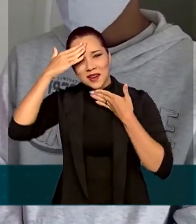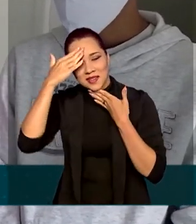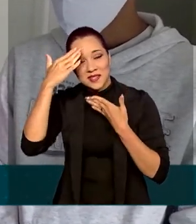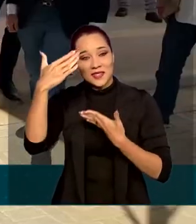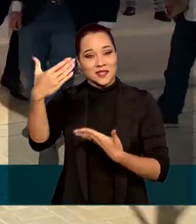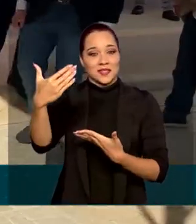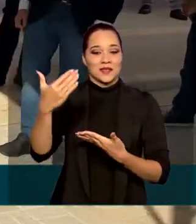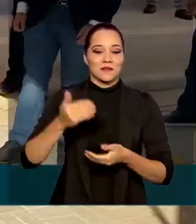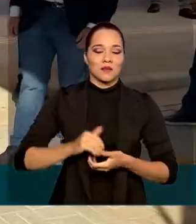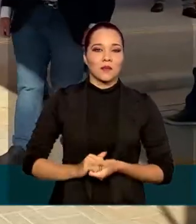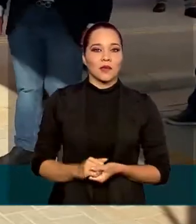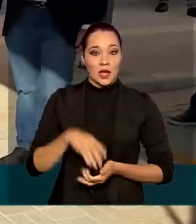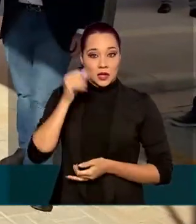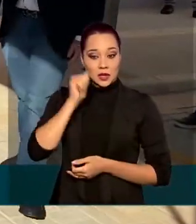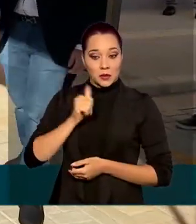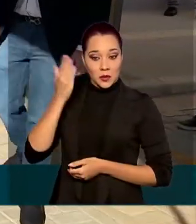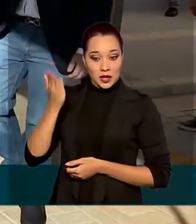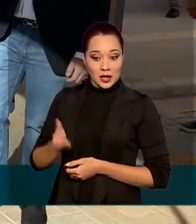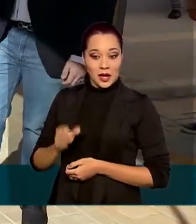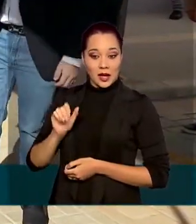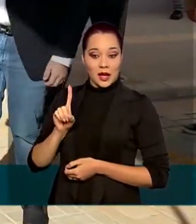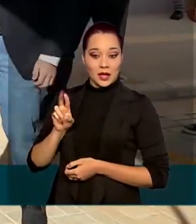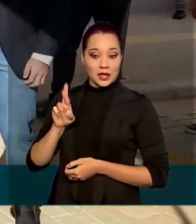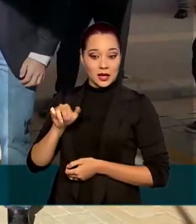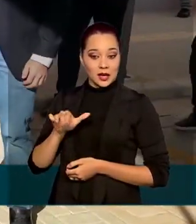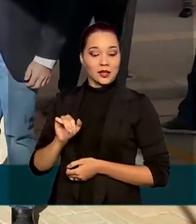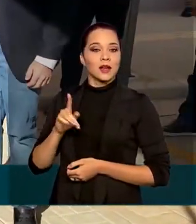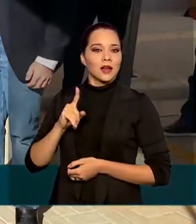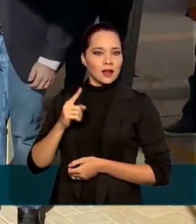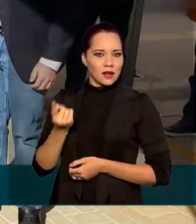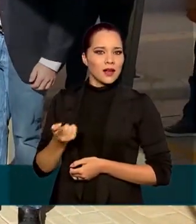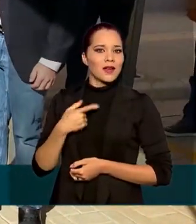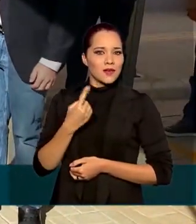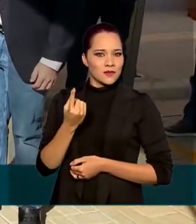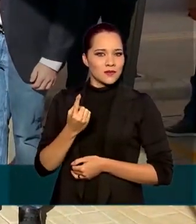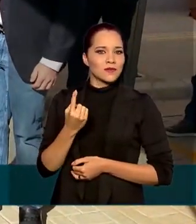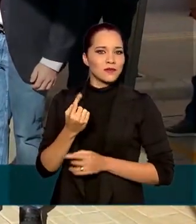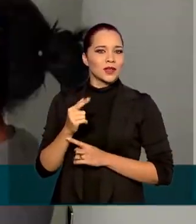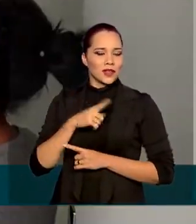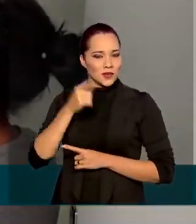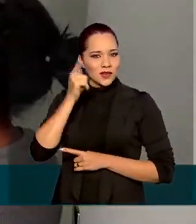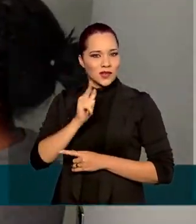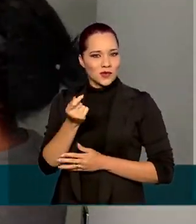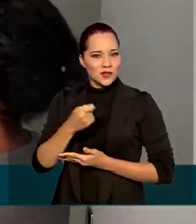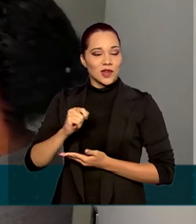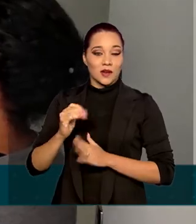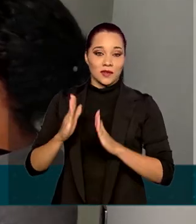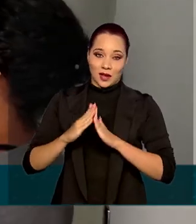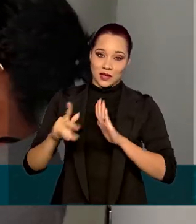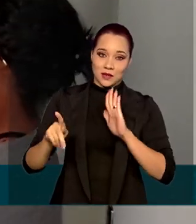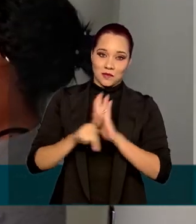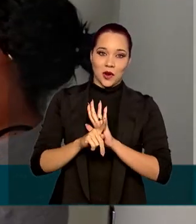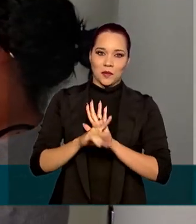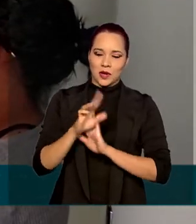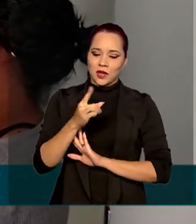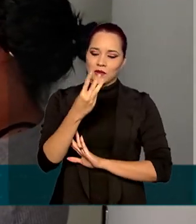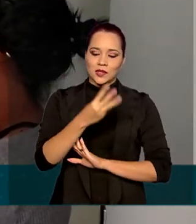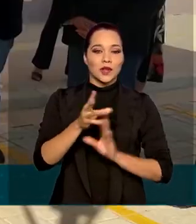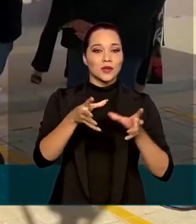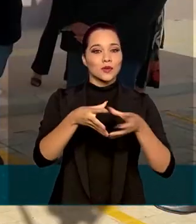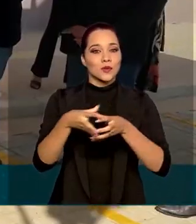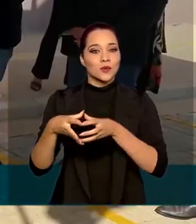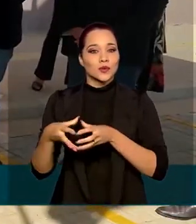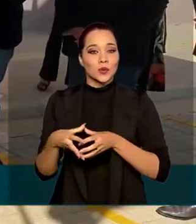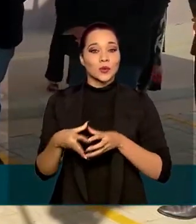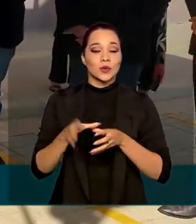Gratidão. Adriana é uma das mais de 4.200 pessoas que receberam as chaves da casa própria em um dos três conjuntos